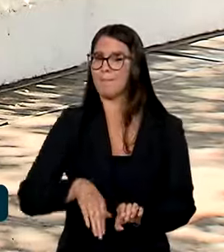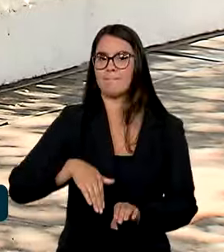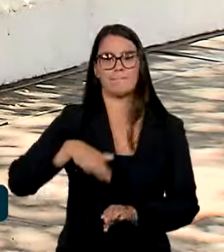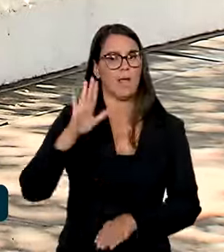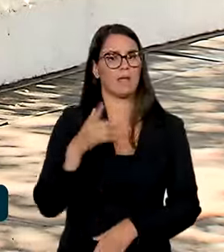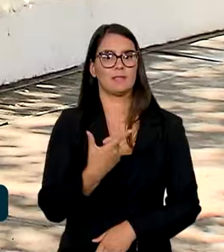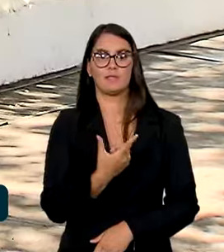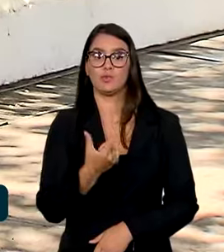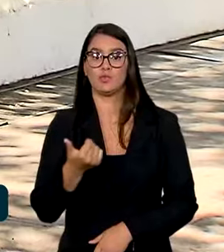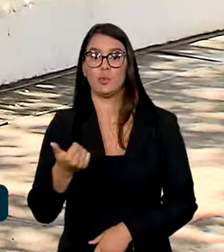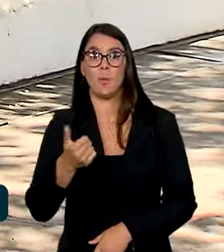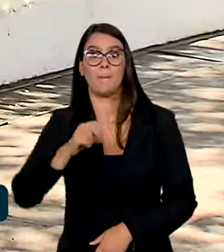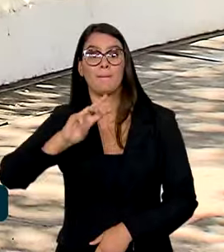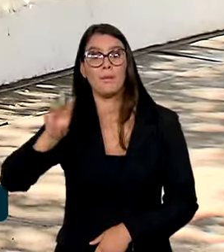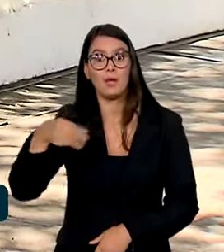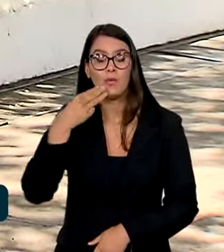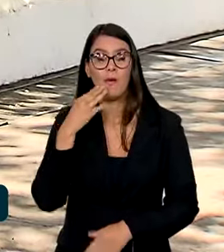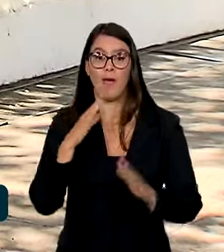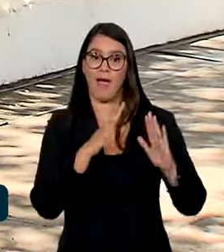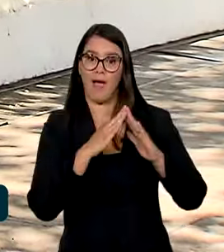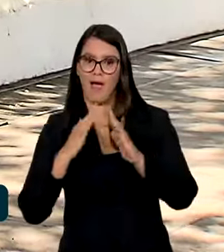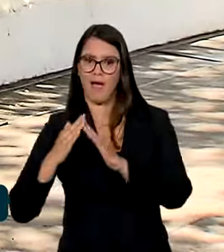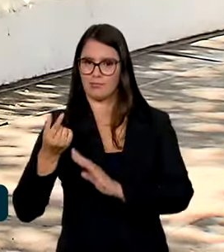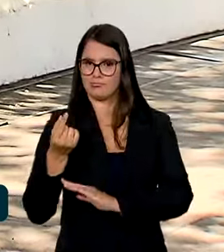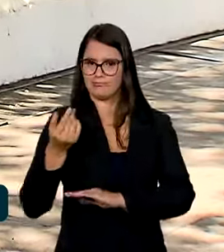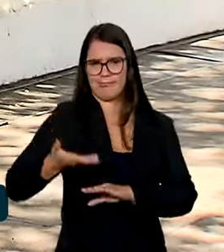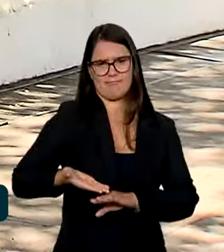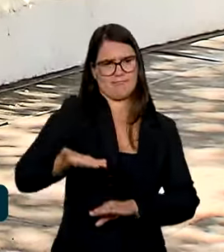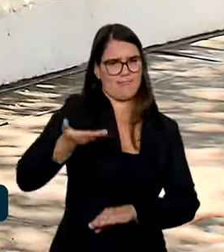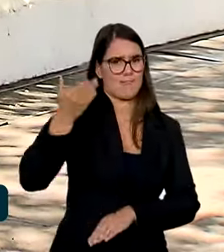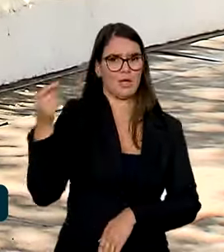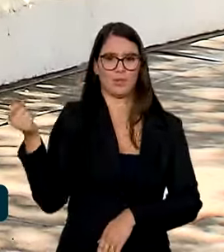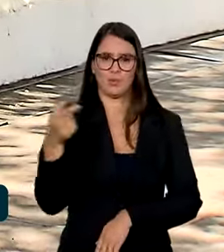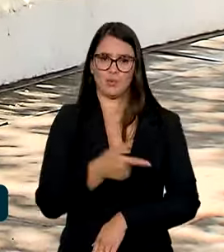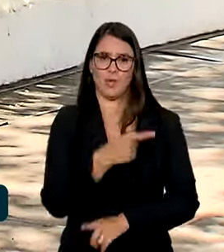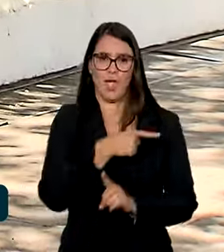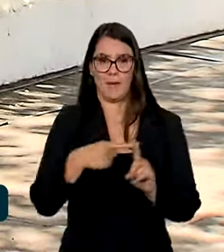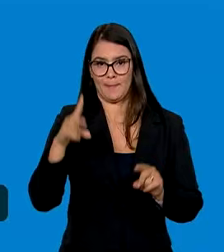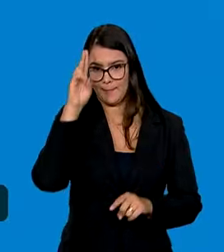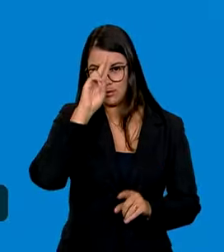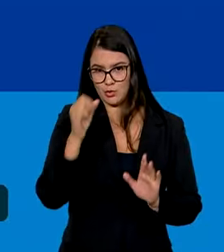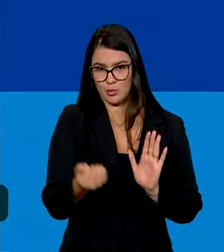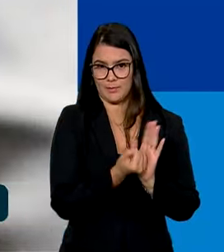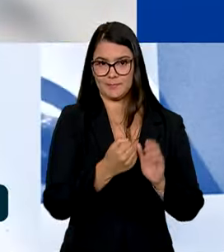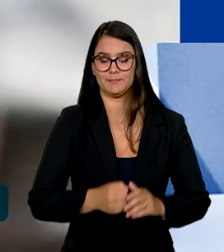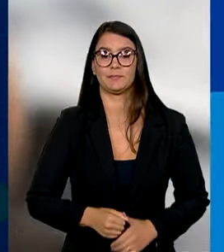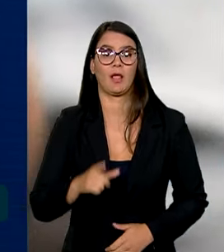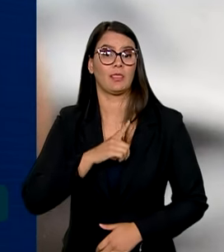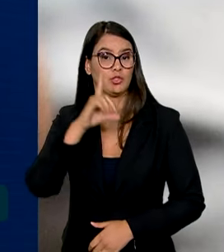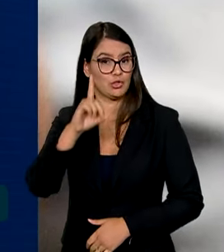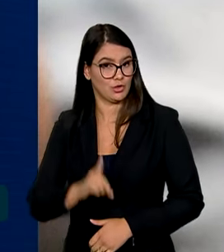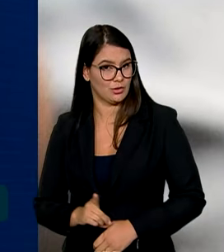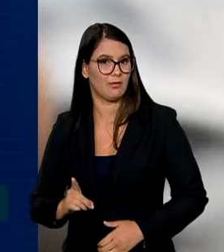de 21 milhões de lares e atinge valores muito maiores do que sua média histórica. Para ter direito ao